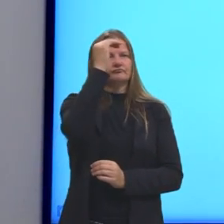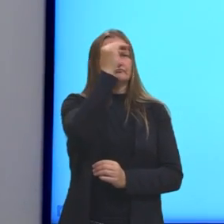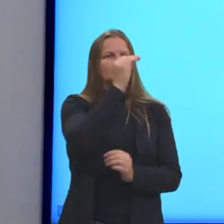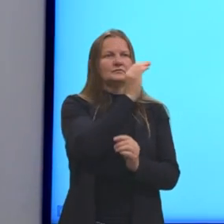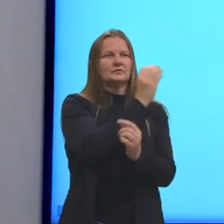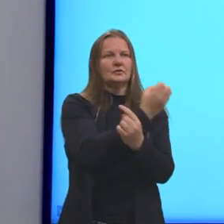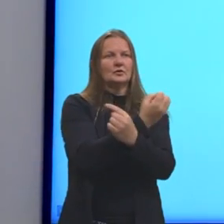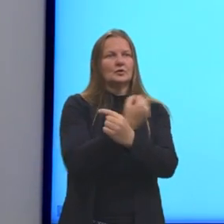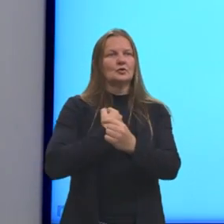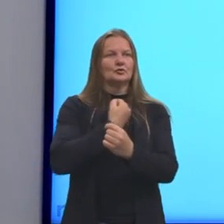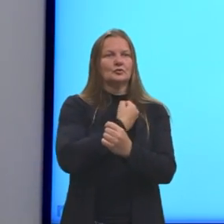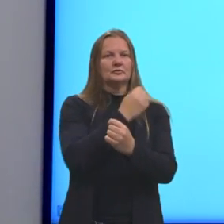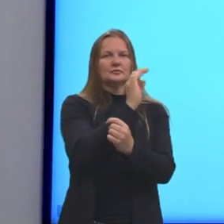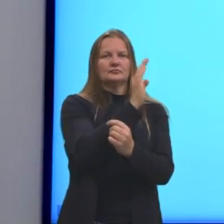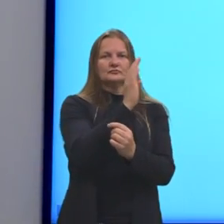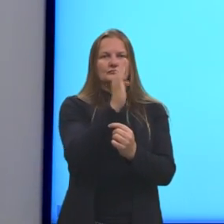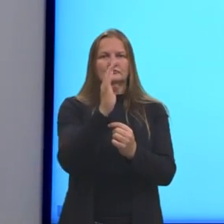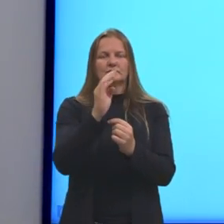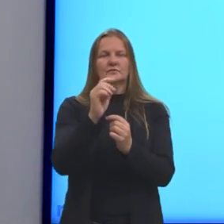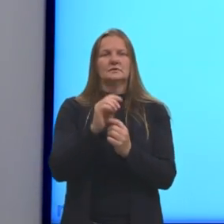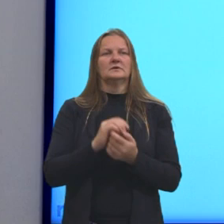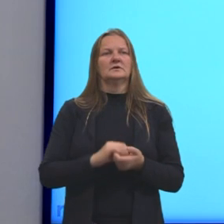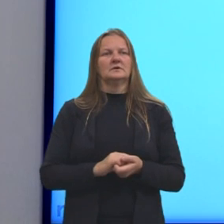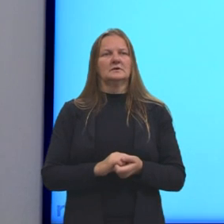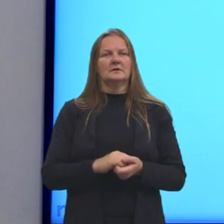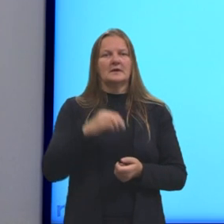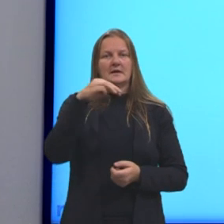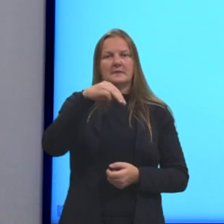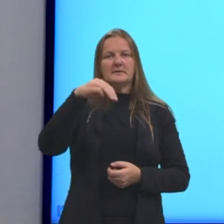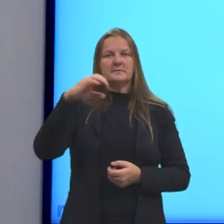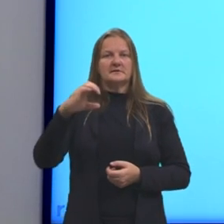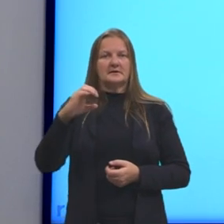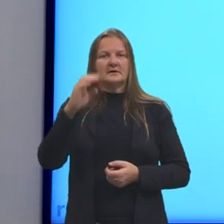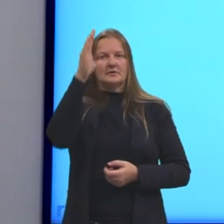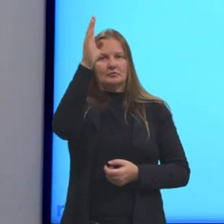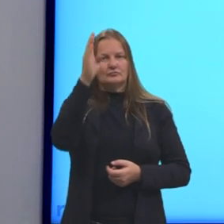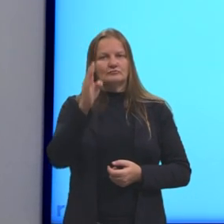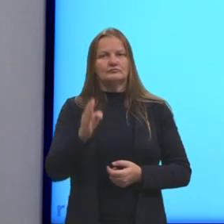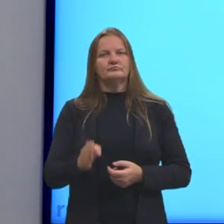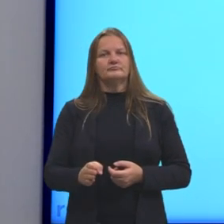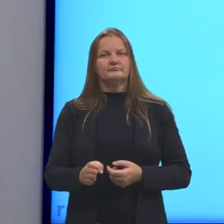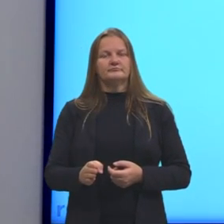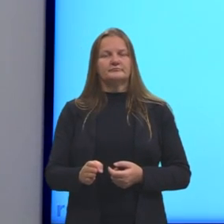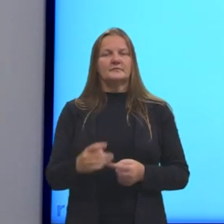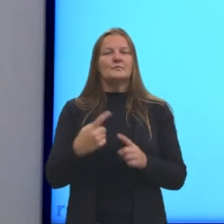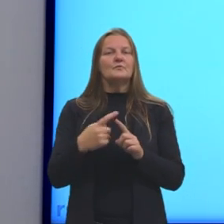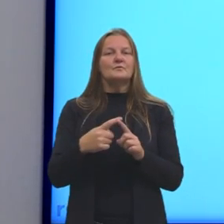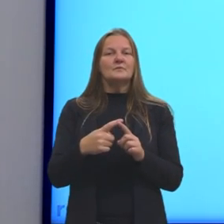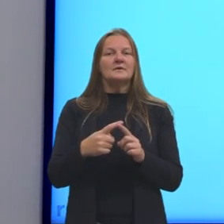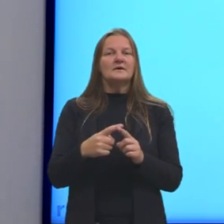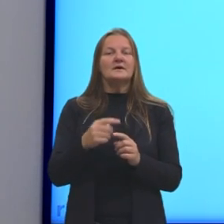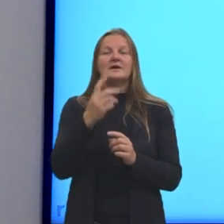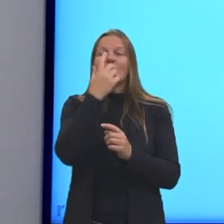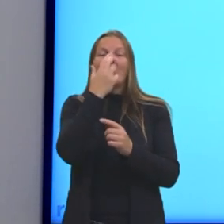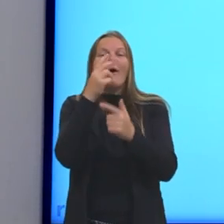os valores que nós queremos calcular, o mínimo múltiplo comum, e colocar esse traço que representa a divisão. E